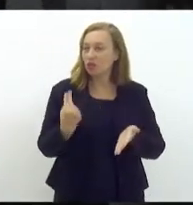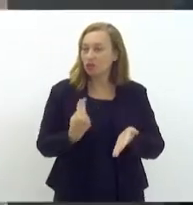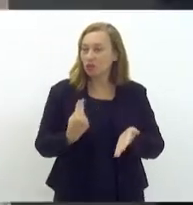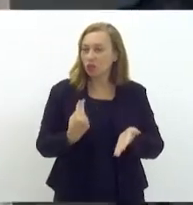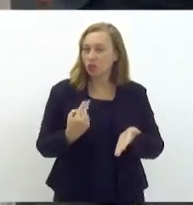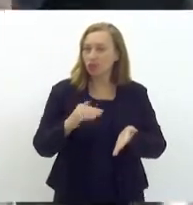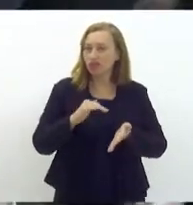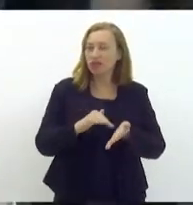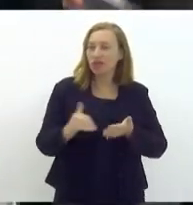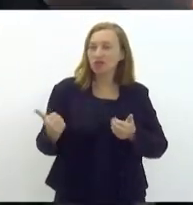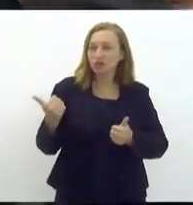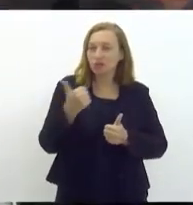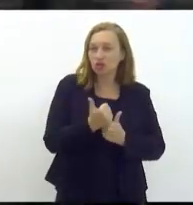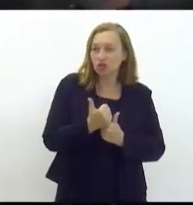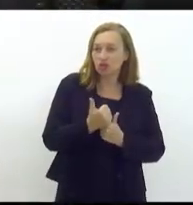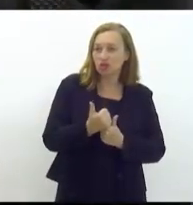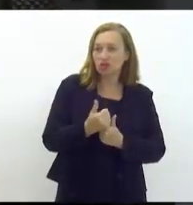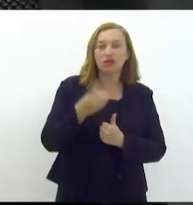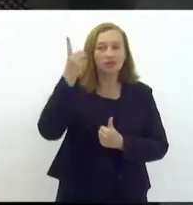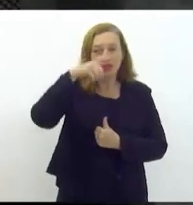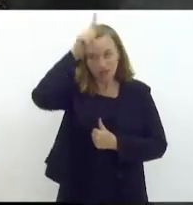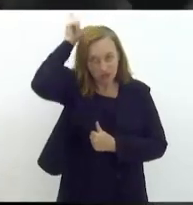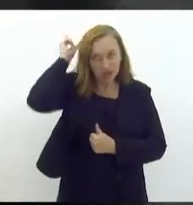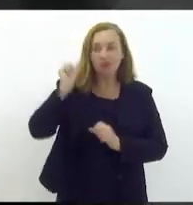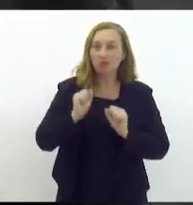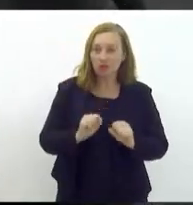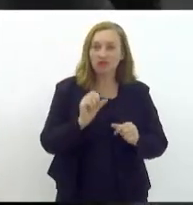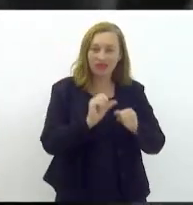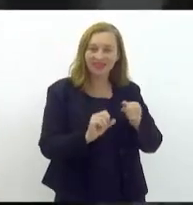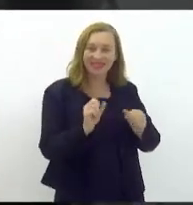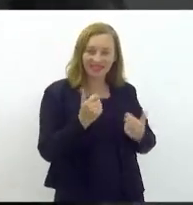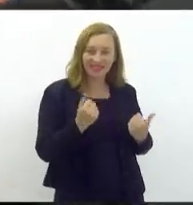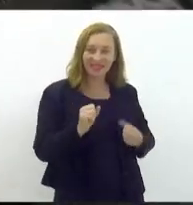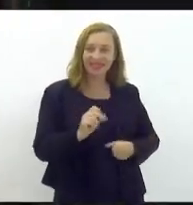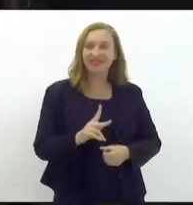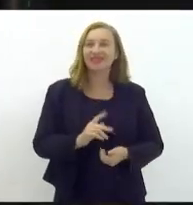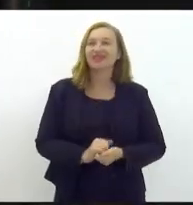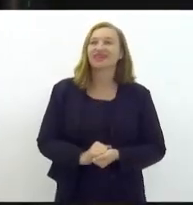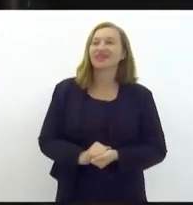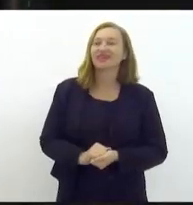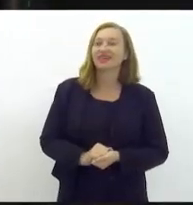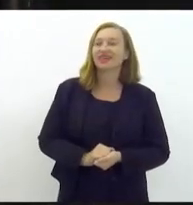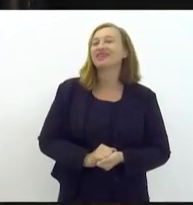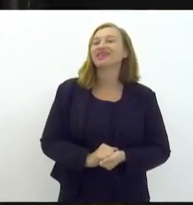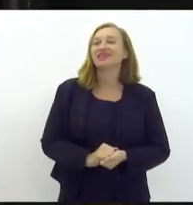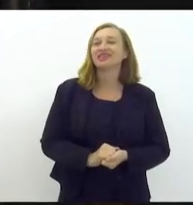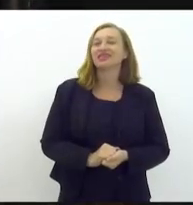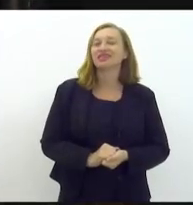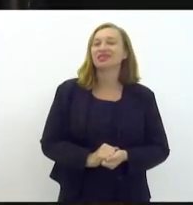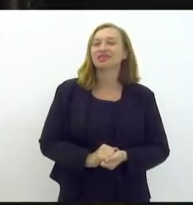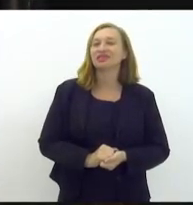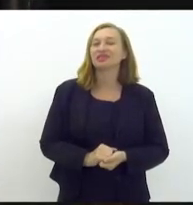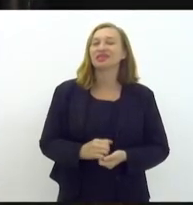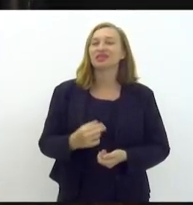botar do Luiz Paulo a senhora pode fazer. Qual a autoria do deputado Rosenberg no